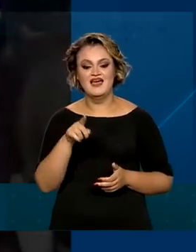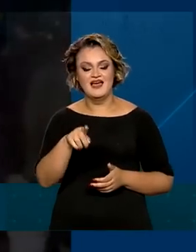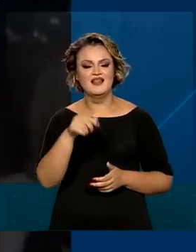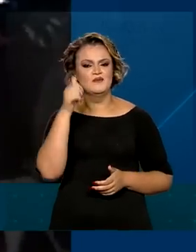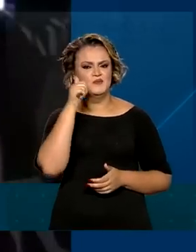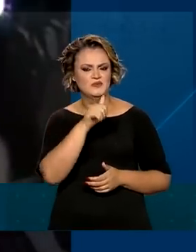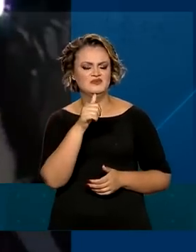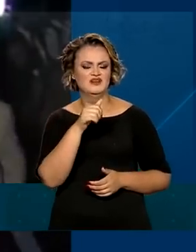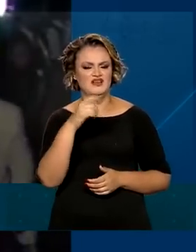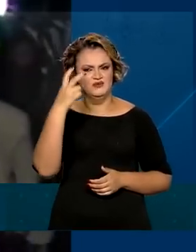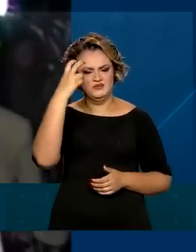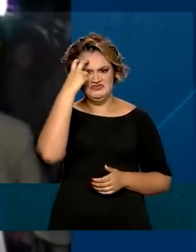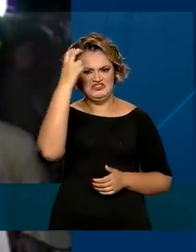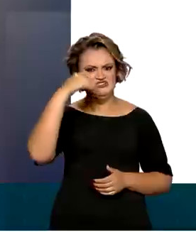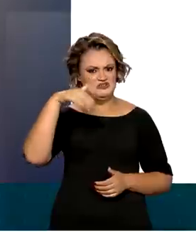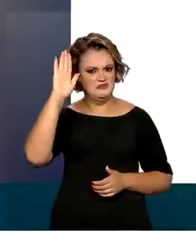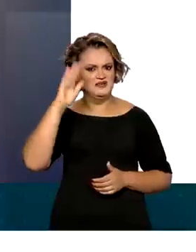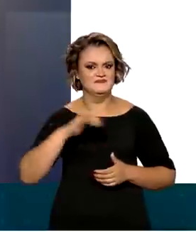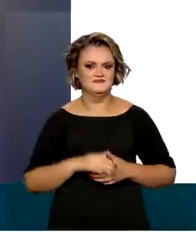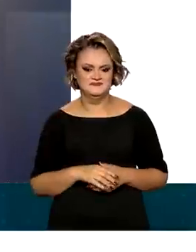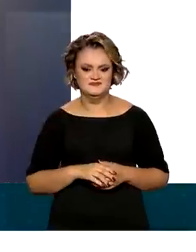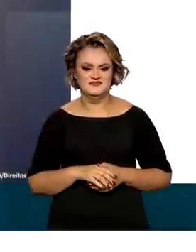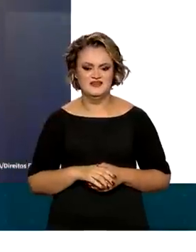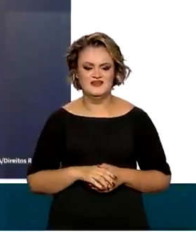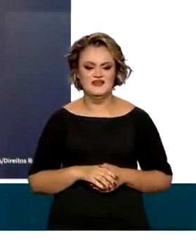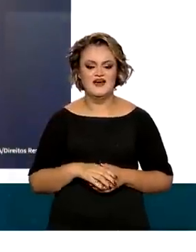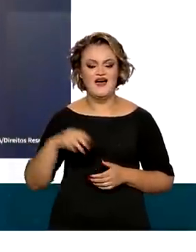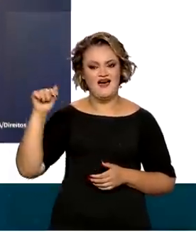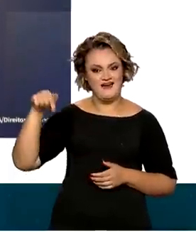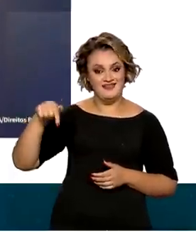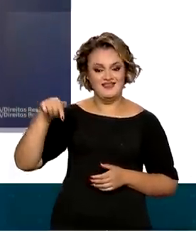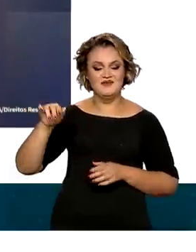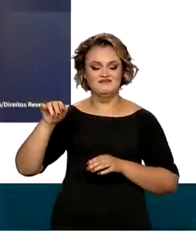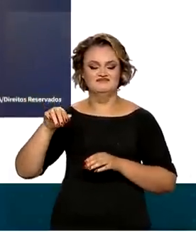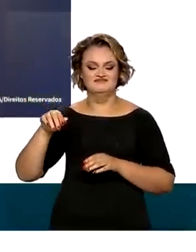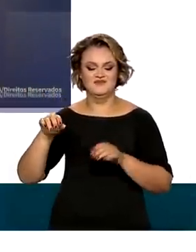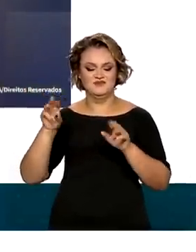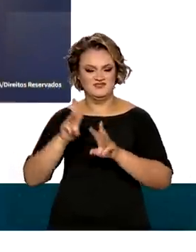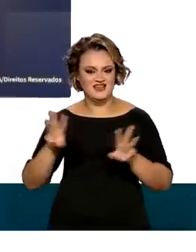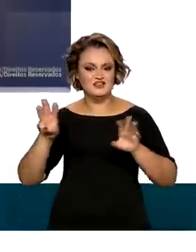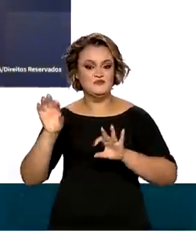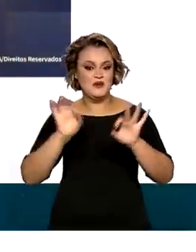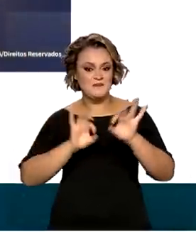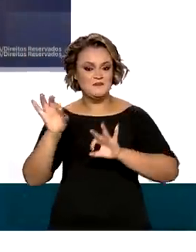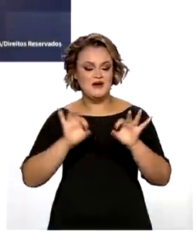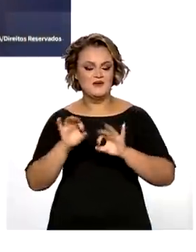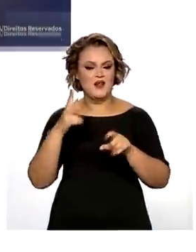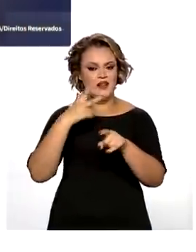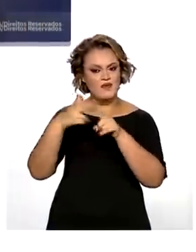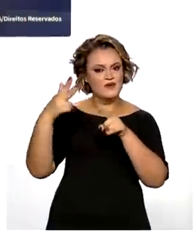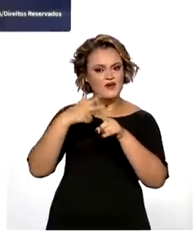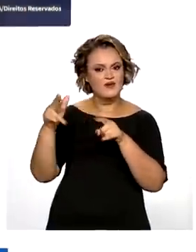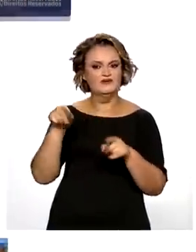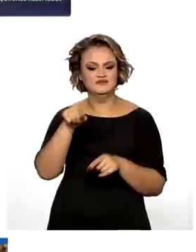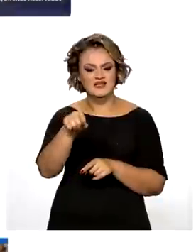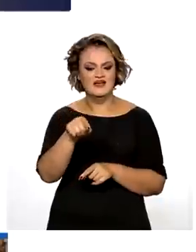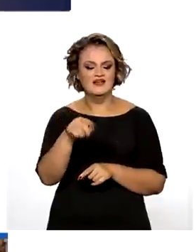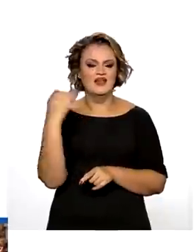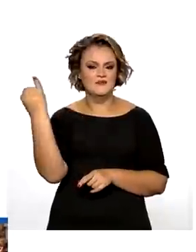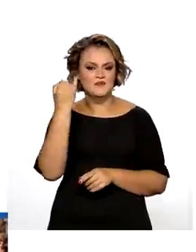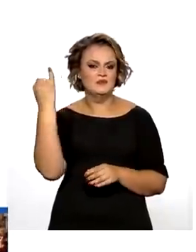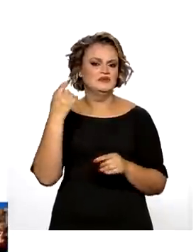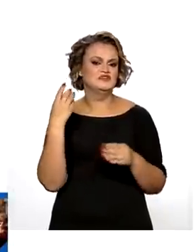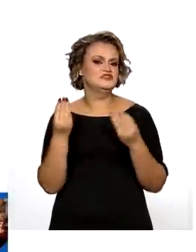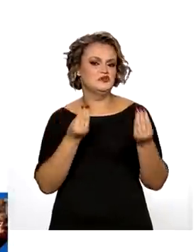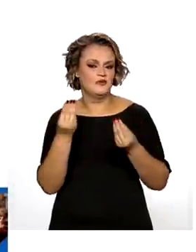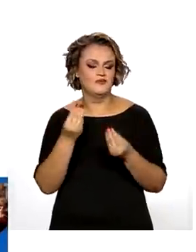mulher à frente do seu tempo. A Agência Brasil preparou uma reportagem sobre os feitos e a importância da nossa nova